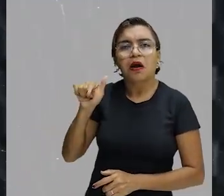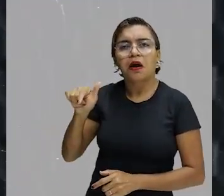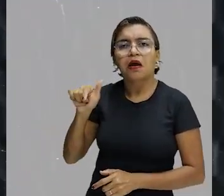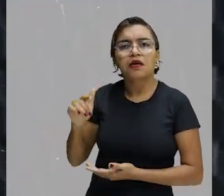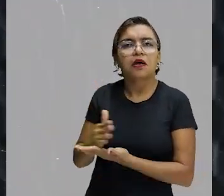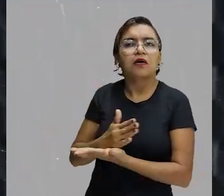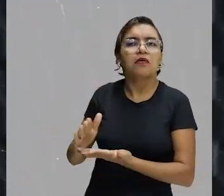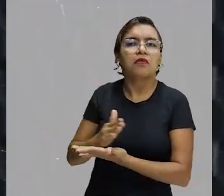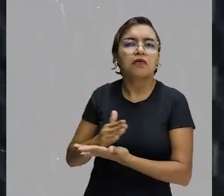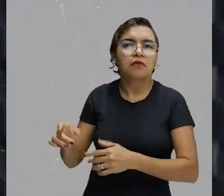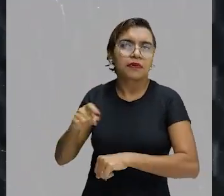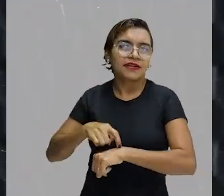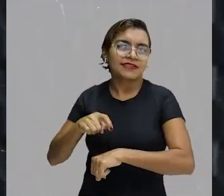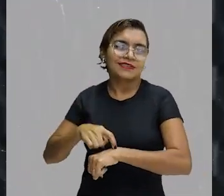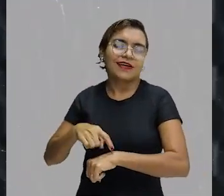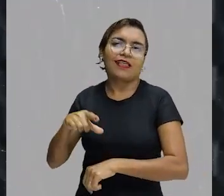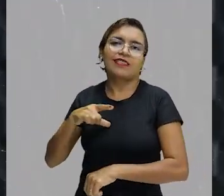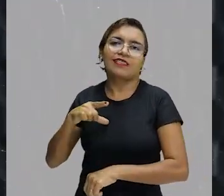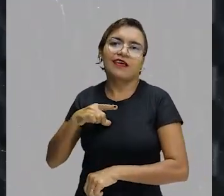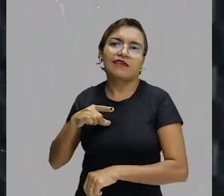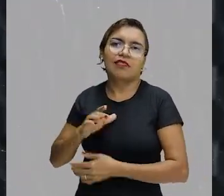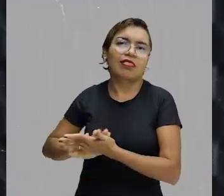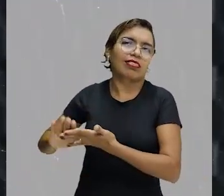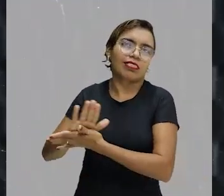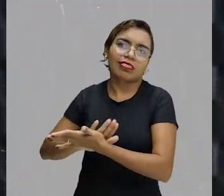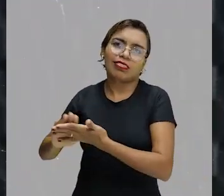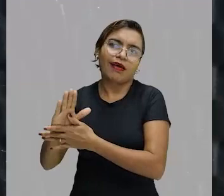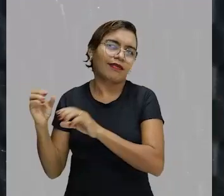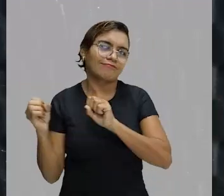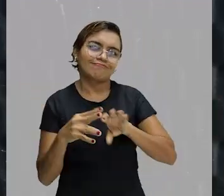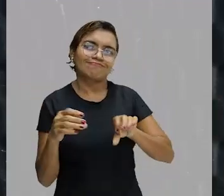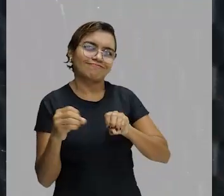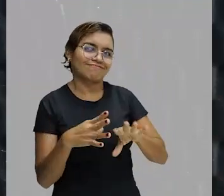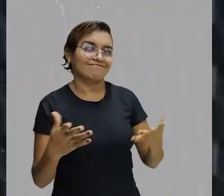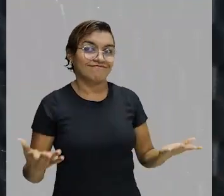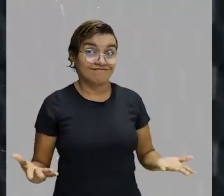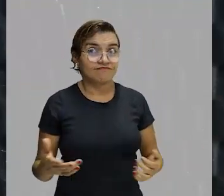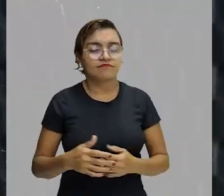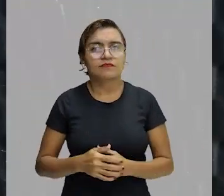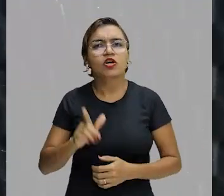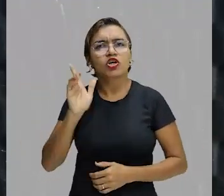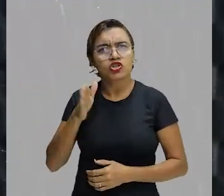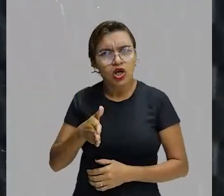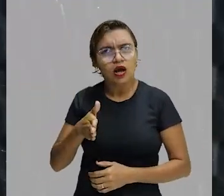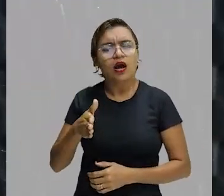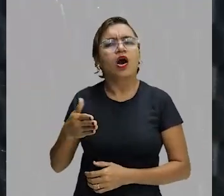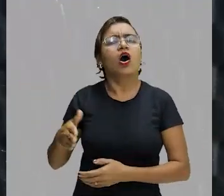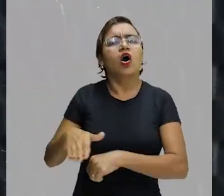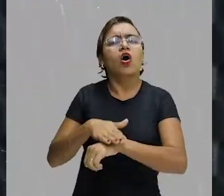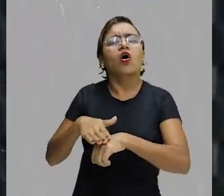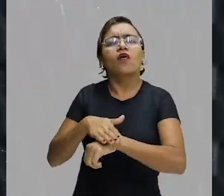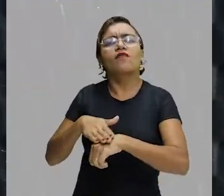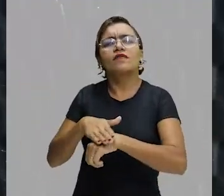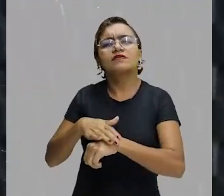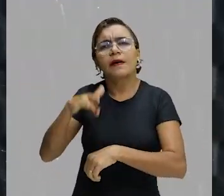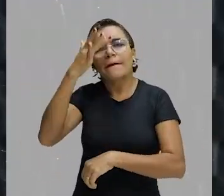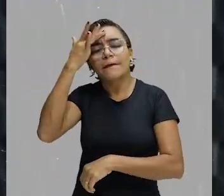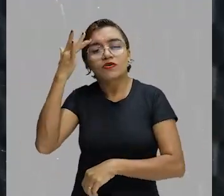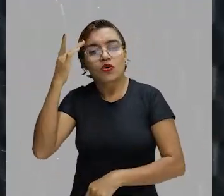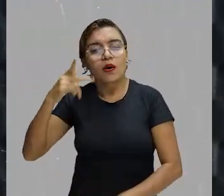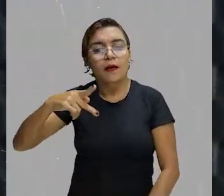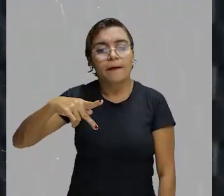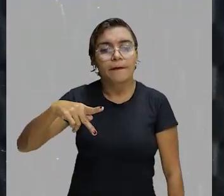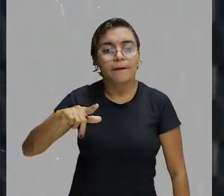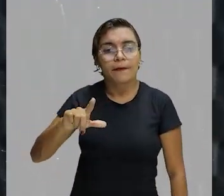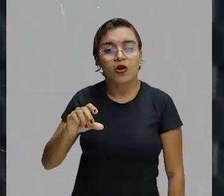alguns casos, só têm nada a transmitir aos mais velhos. Vocês já conversaram com uma pessoa prolixa? O que é uma pessoa prolixa?